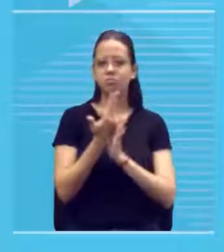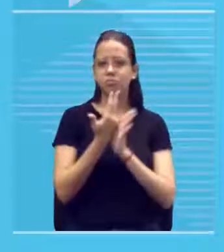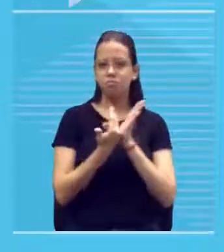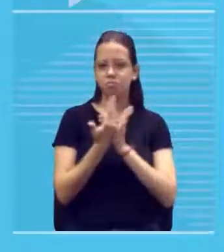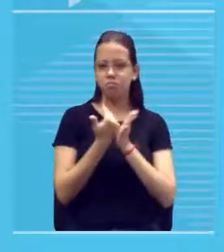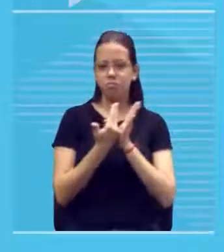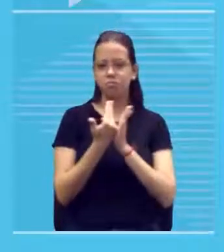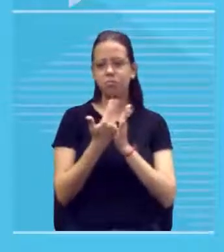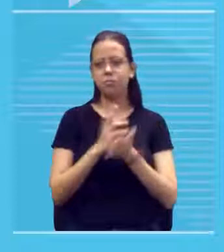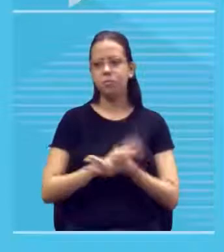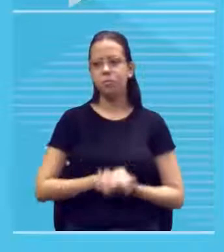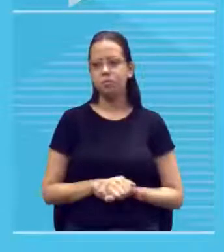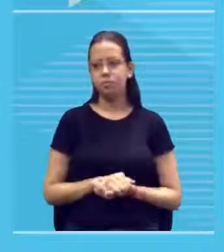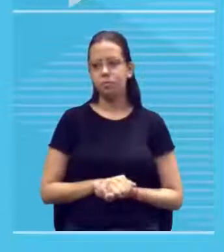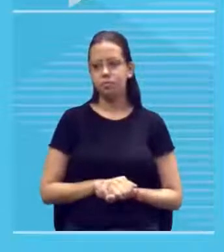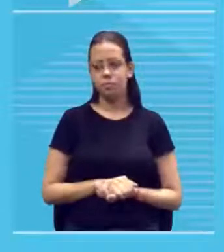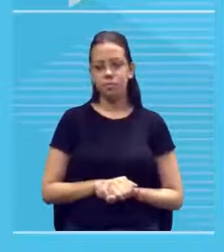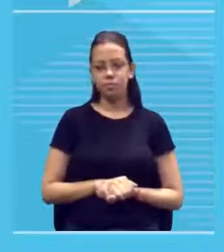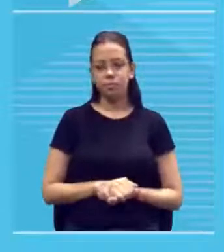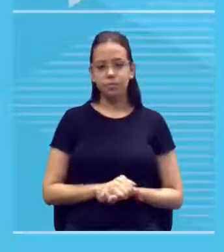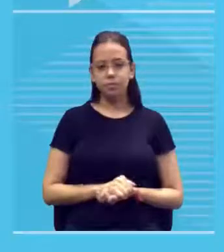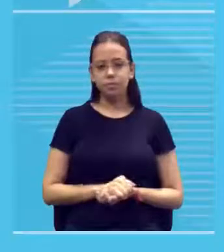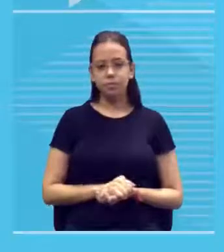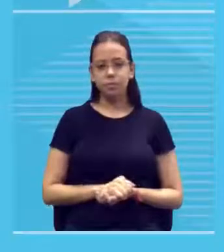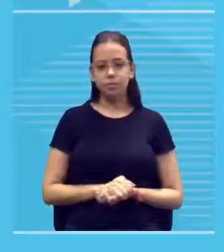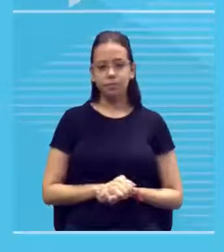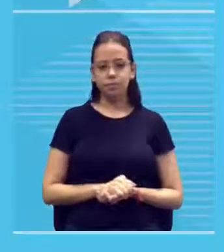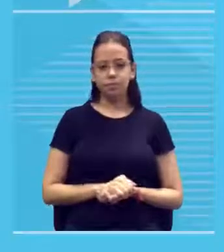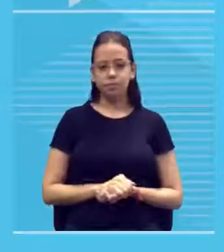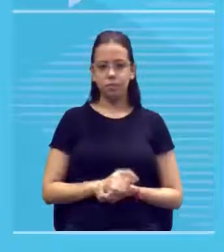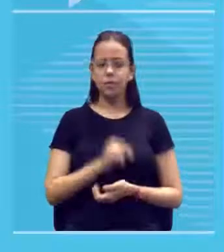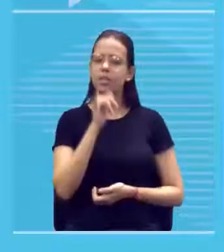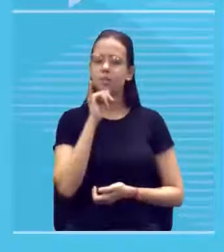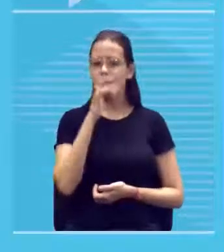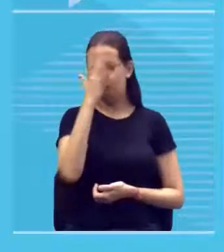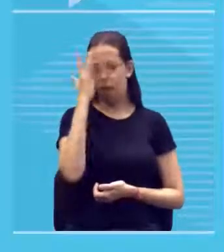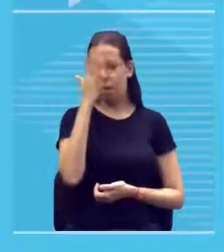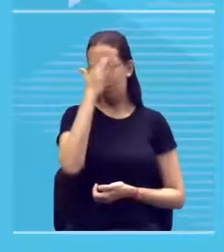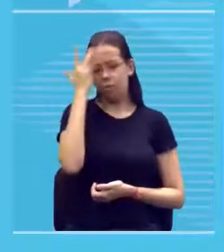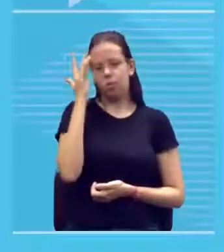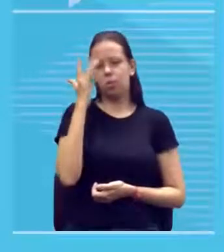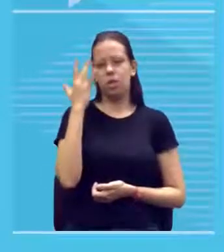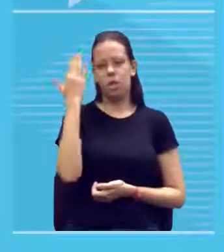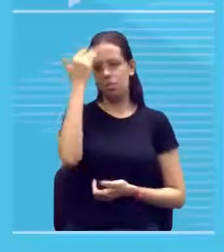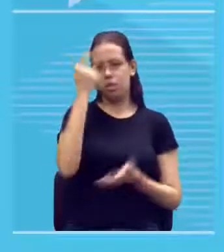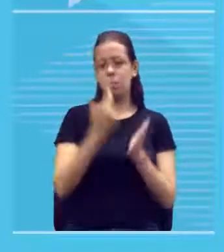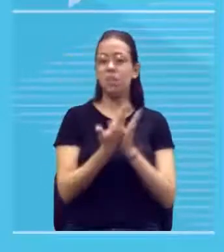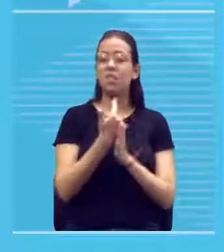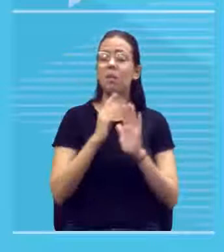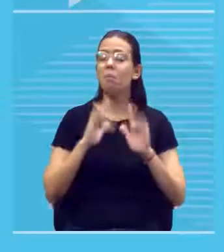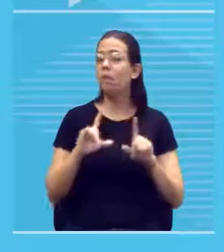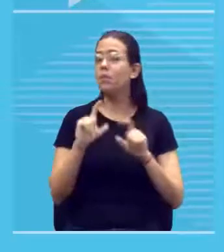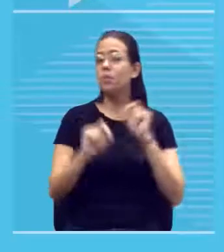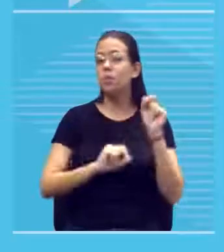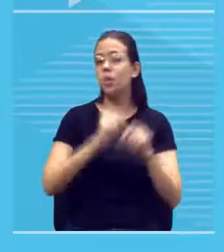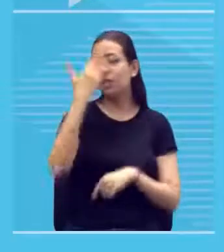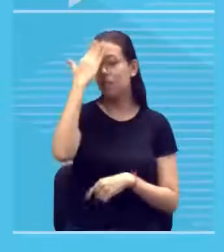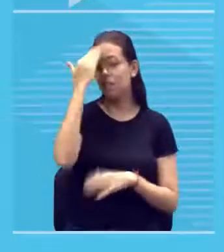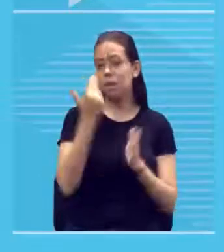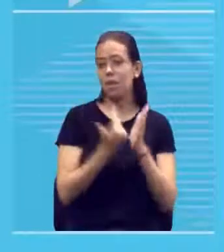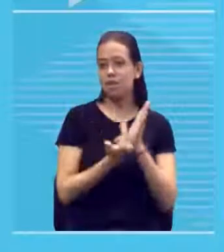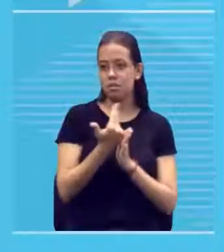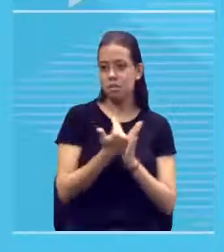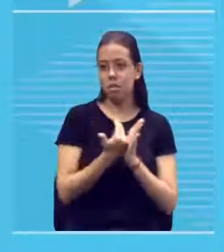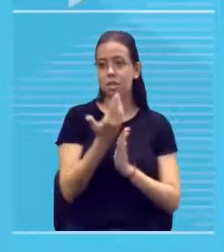ah é porque fulano não sabe desenhar gente o que é saber desenhar saber desenhar e saber pintar